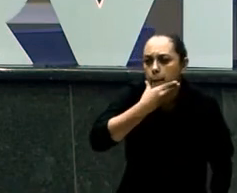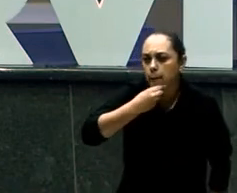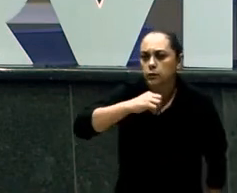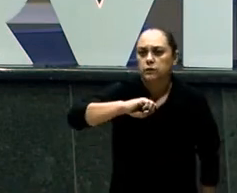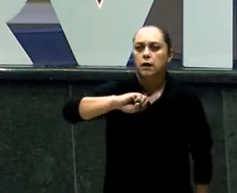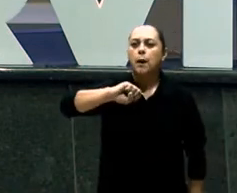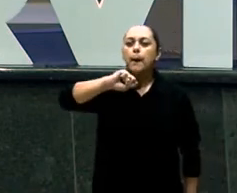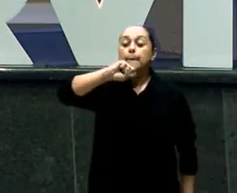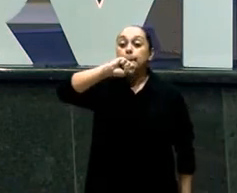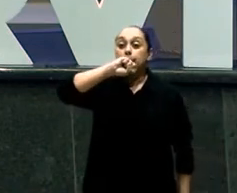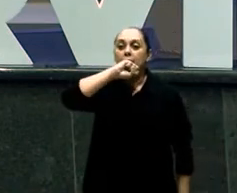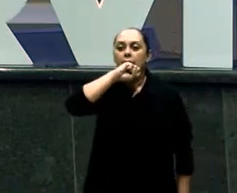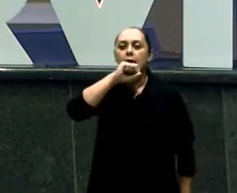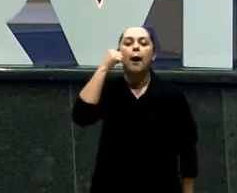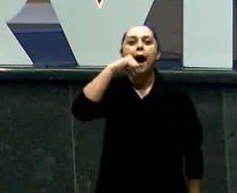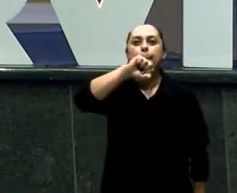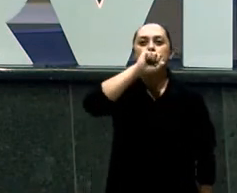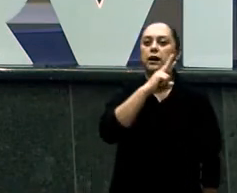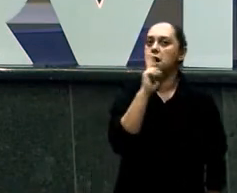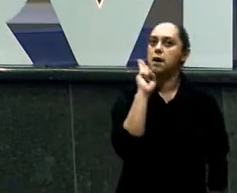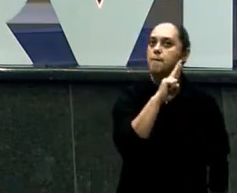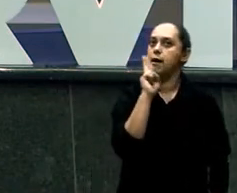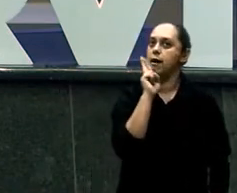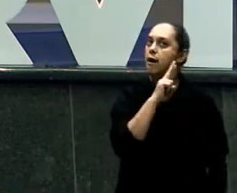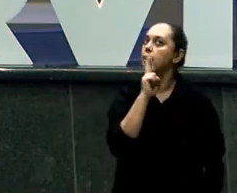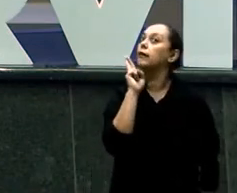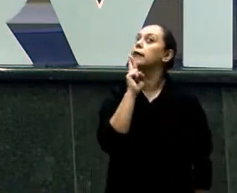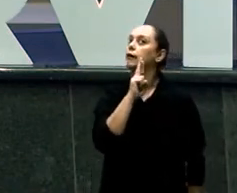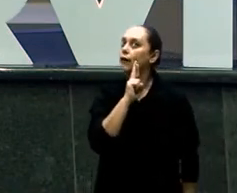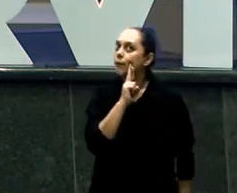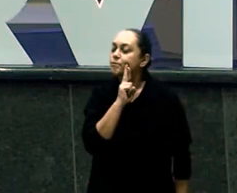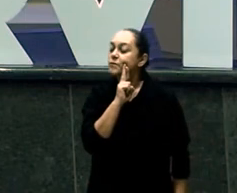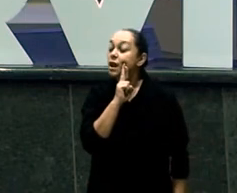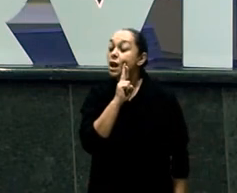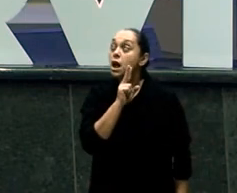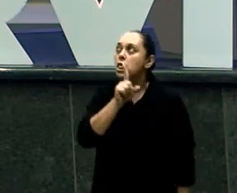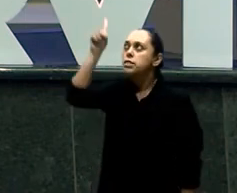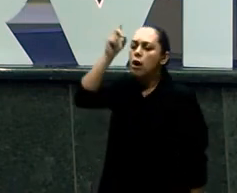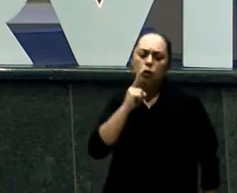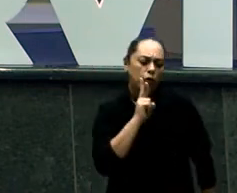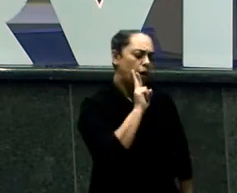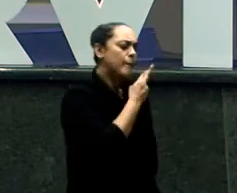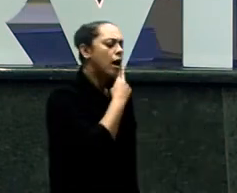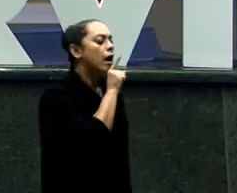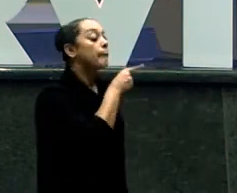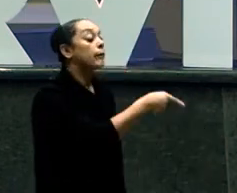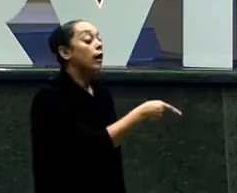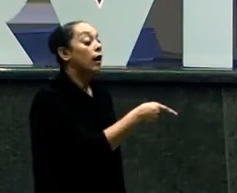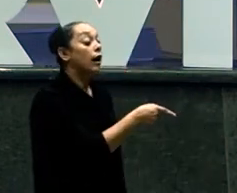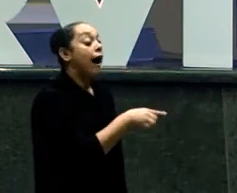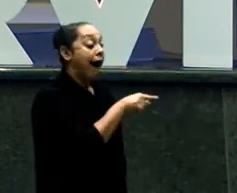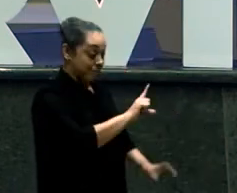Estariam Duas nações E a mesma Palavra Profética Iria dizer